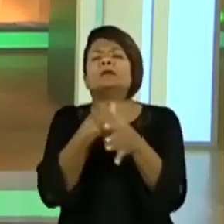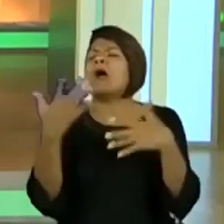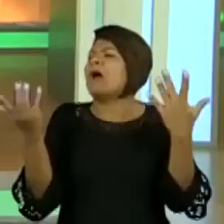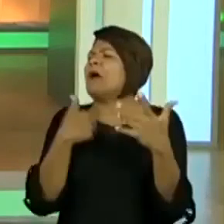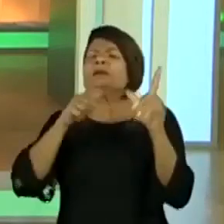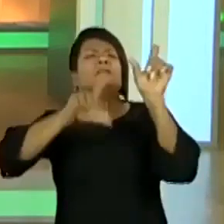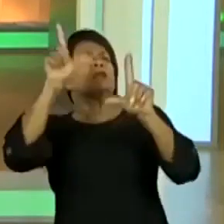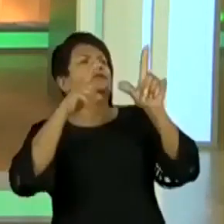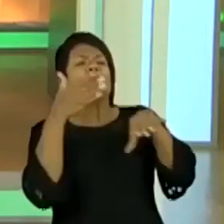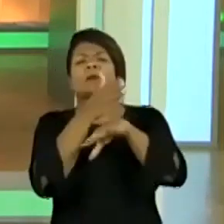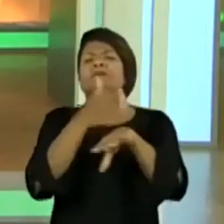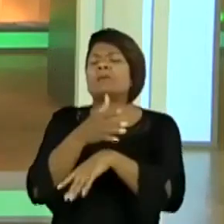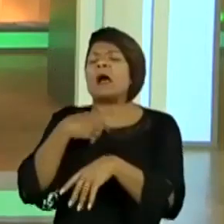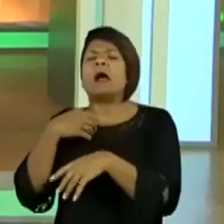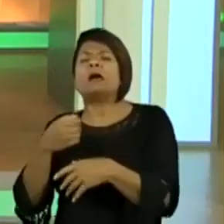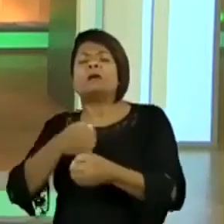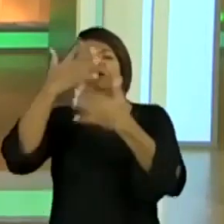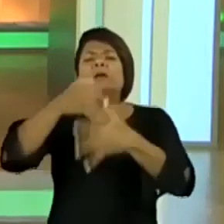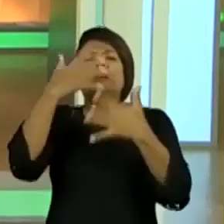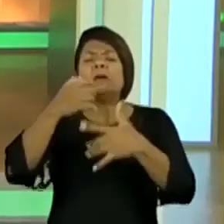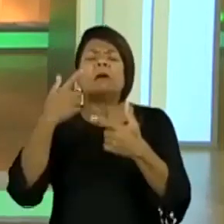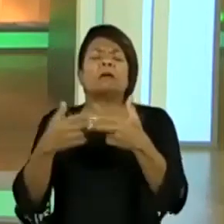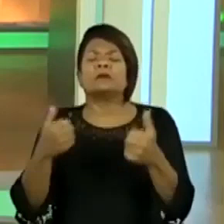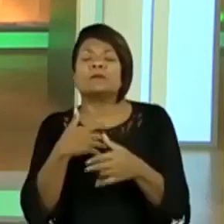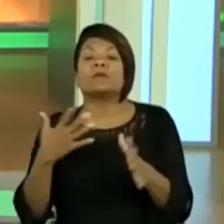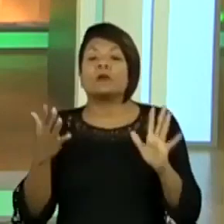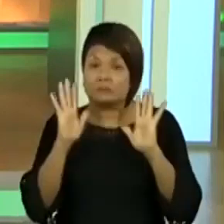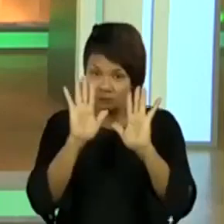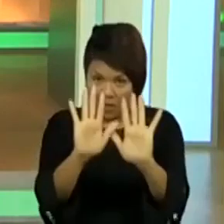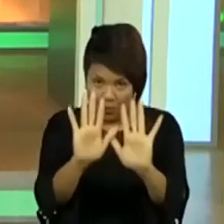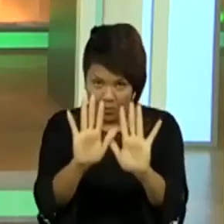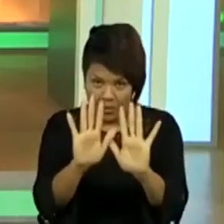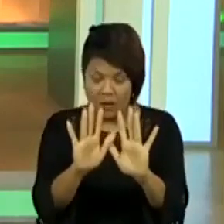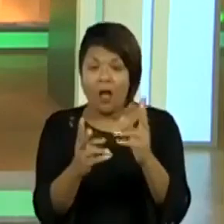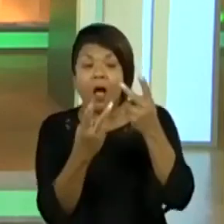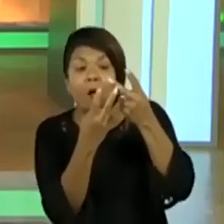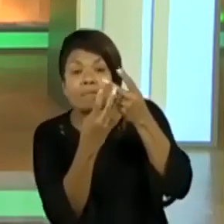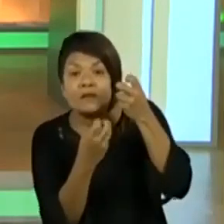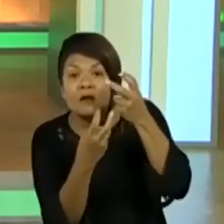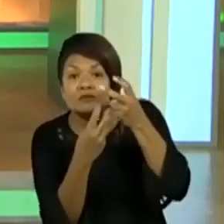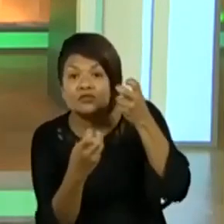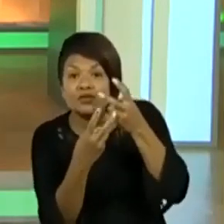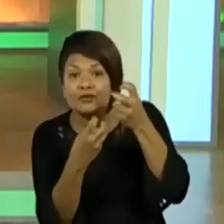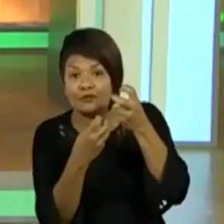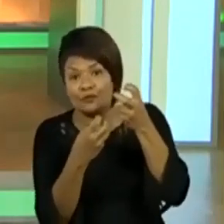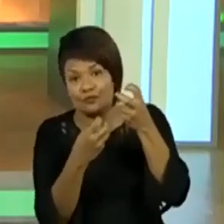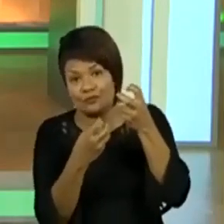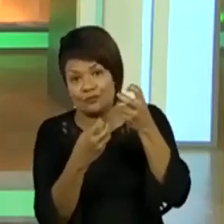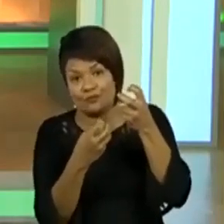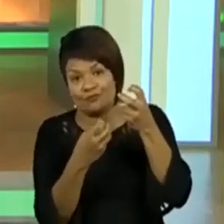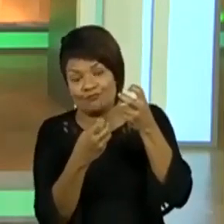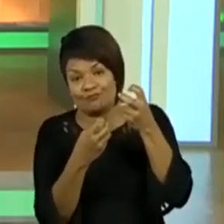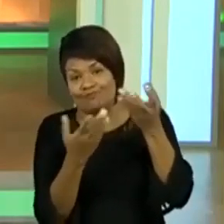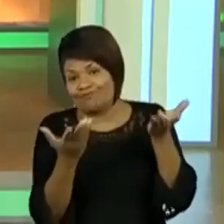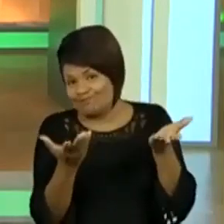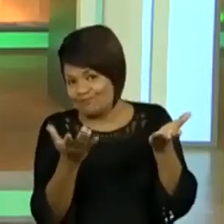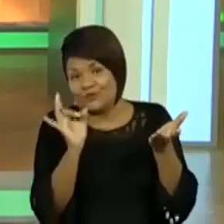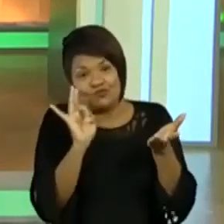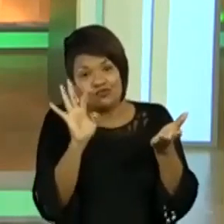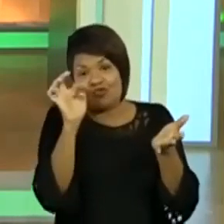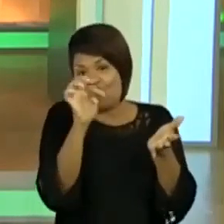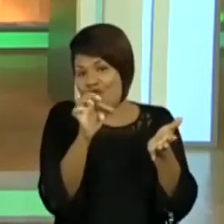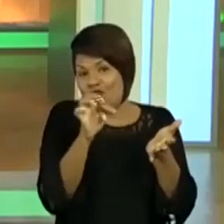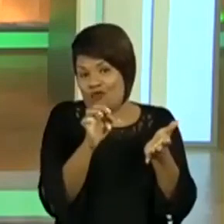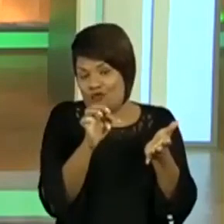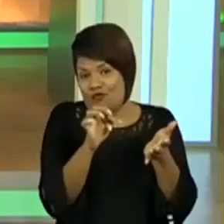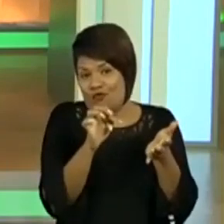não tem isso? Simples. O comentário, ele acontece no aplicativo, um ambiente ali controlado, que inclusive uma galera já está